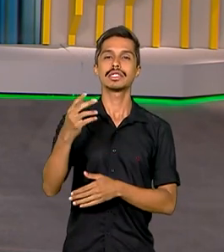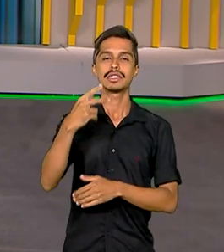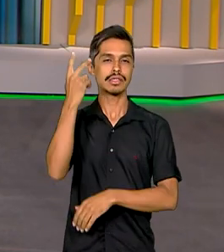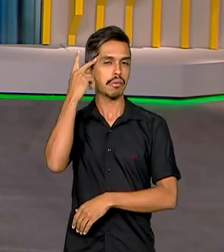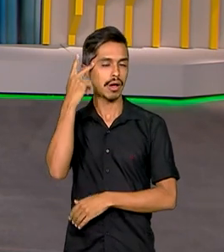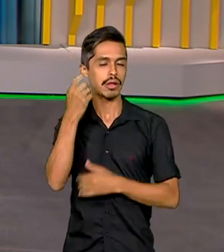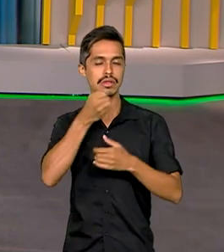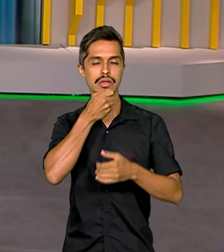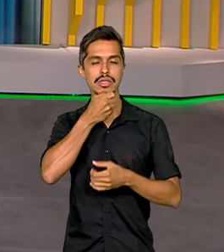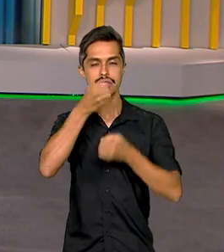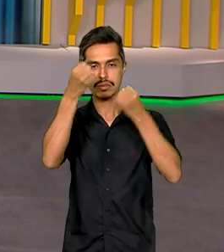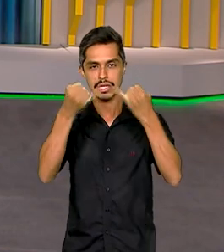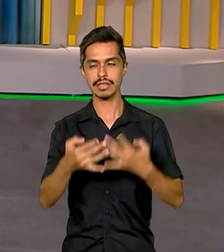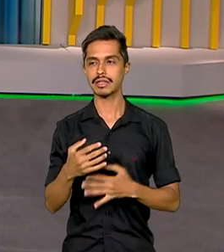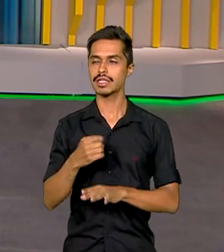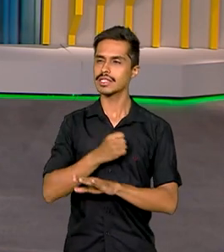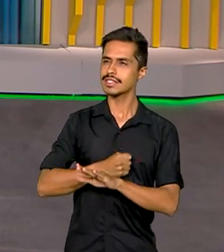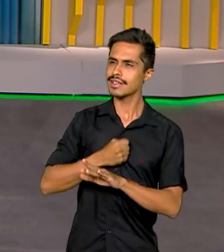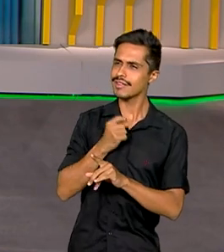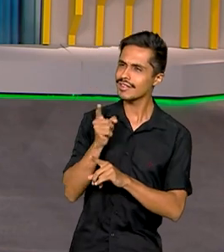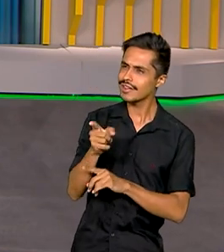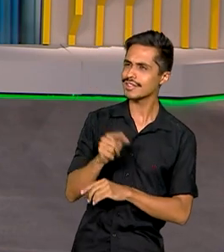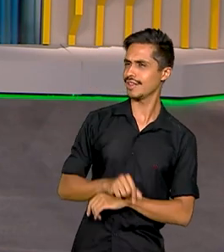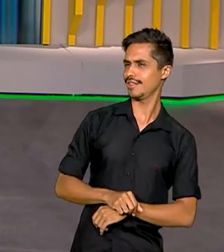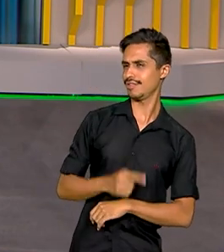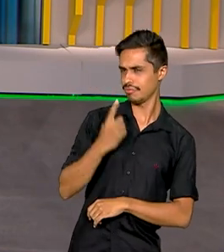noite. Olha, sentimos saudades de você, viu?